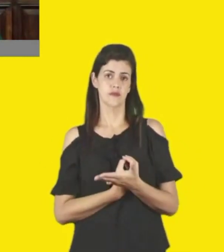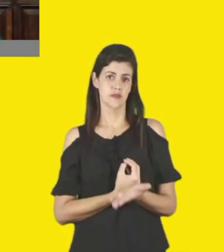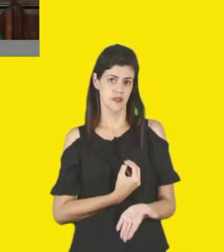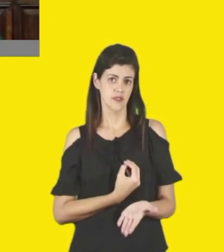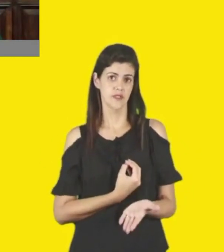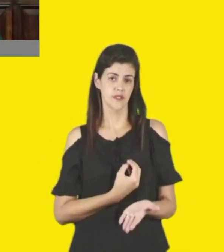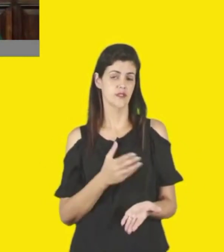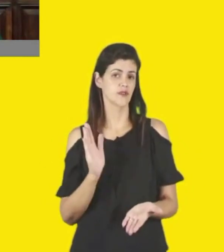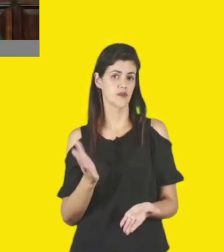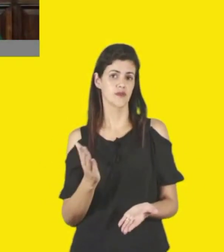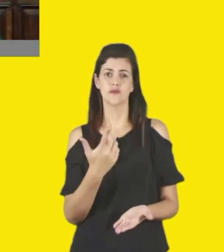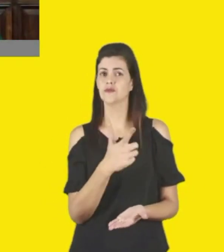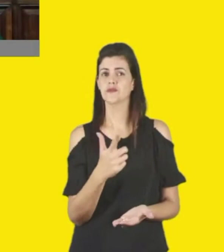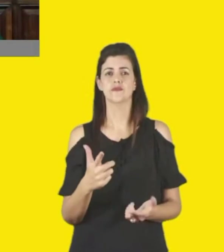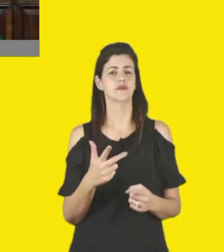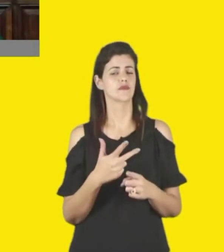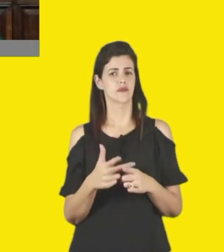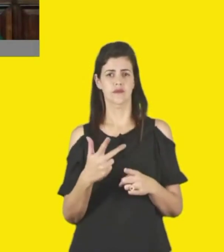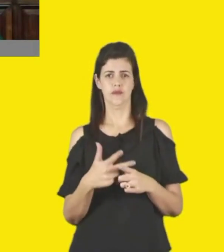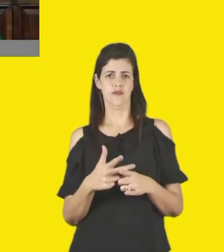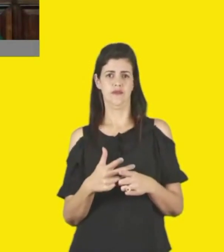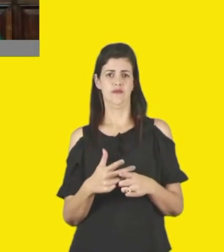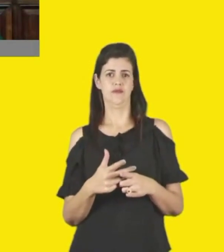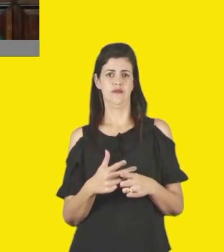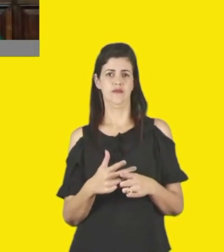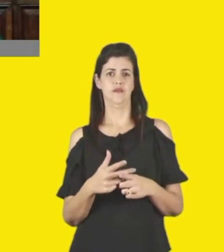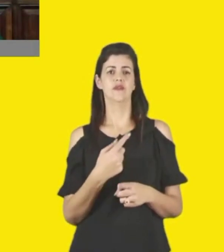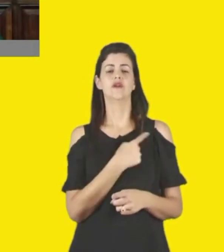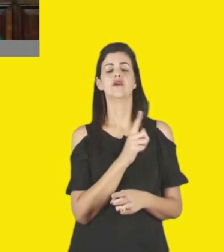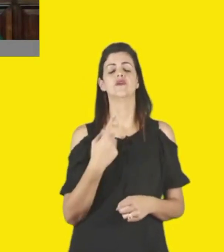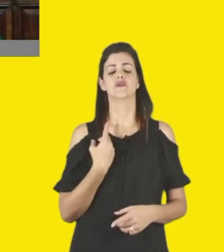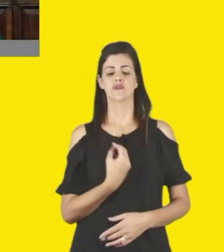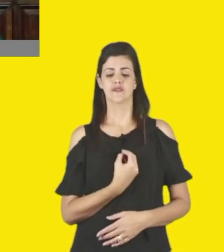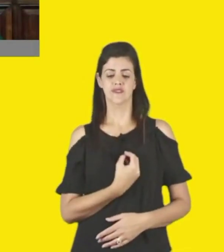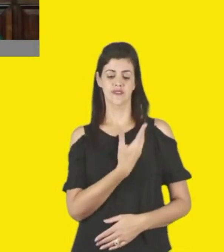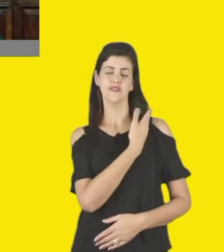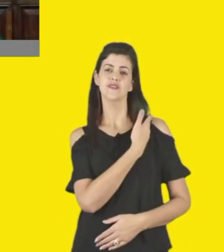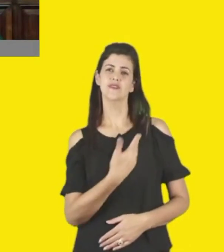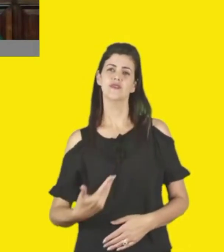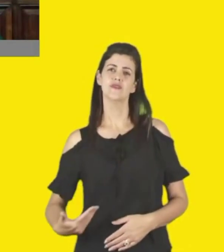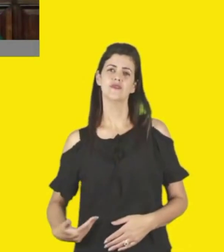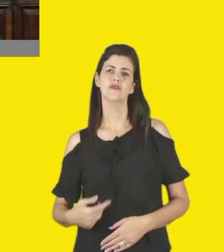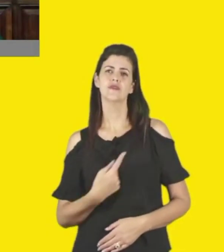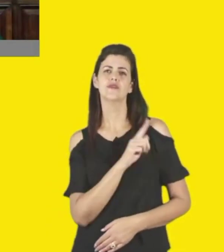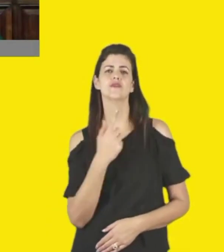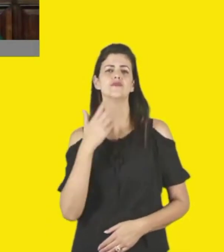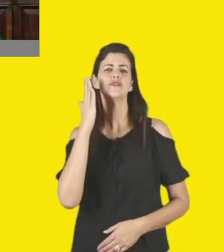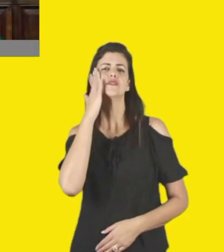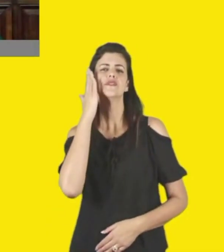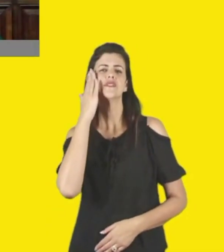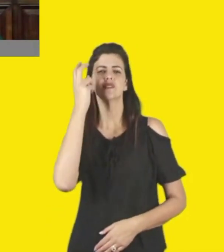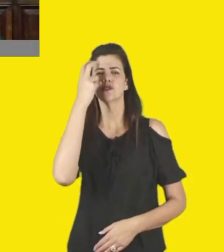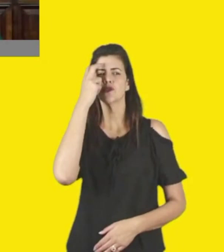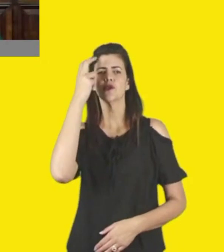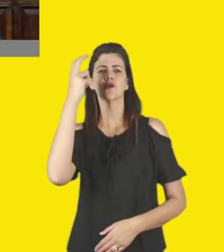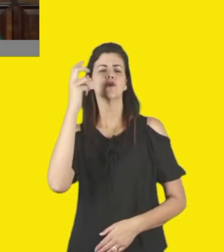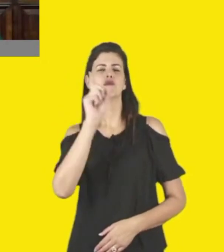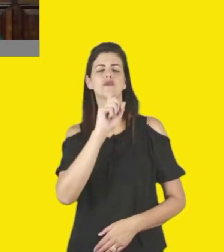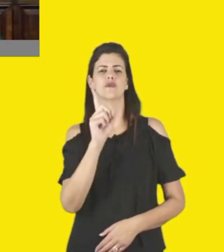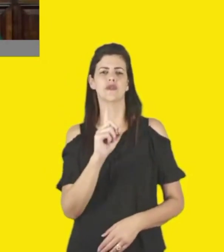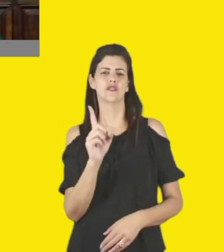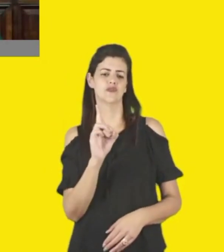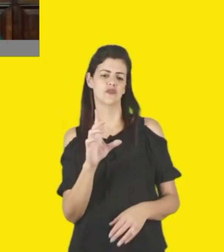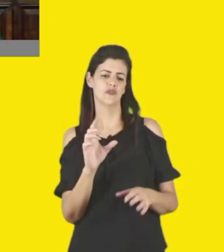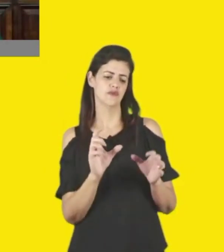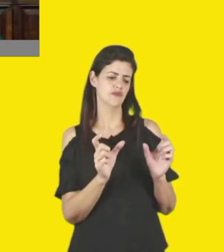problema, porque, para nós, aqui no governo, a gente entende que a cultura, ela não é um espaço